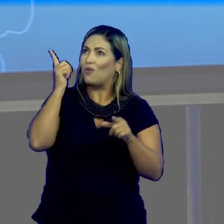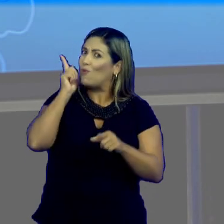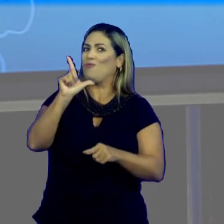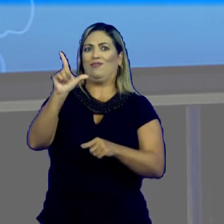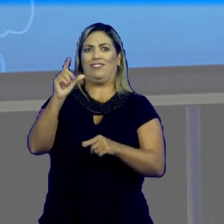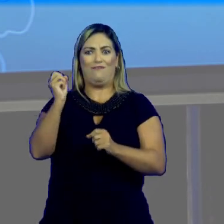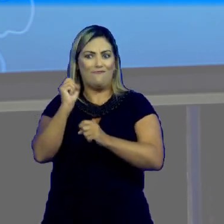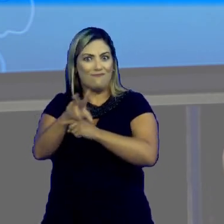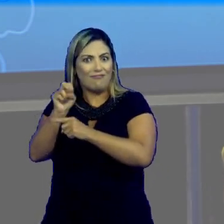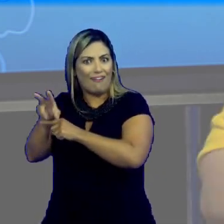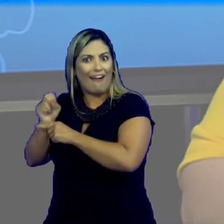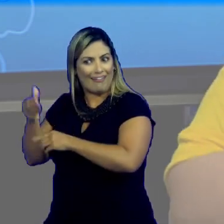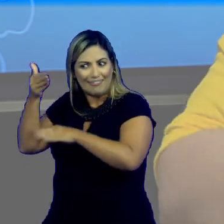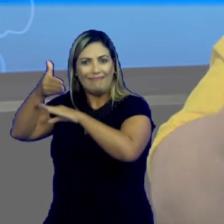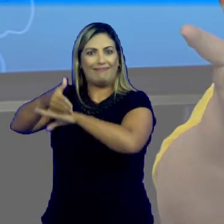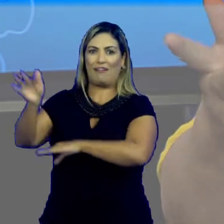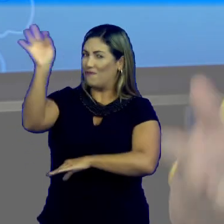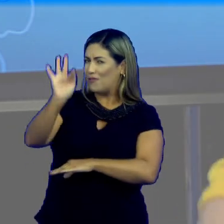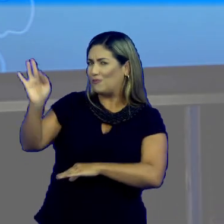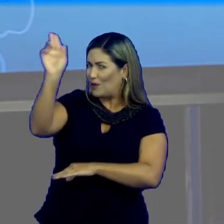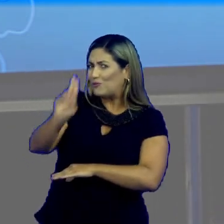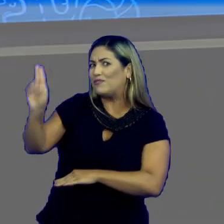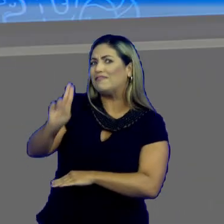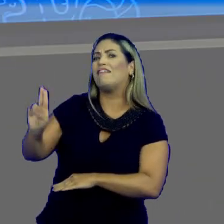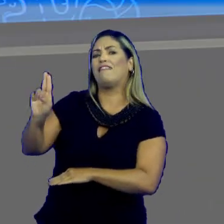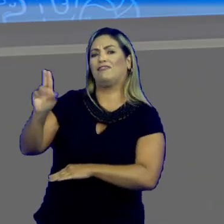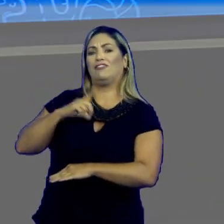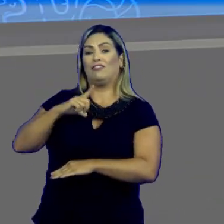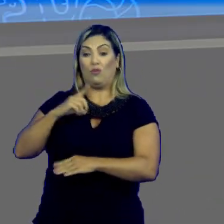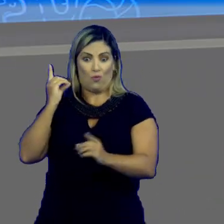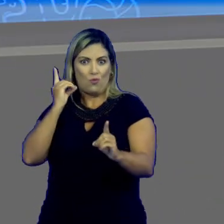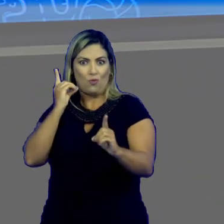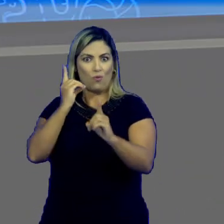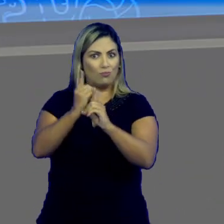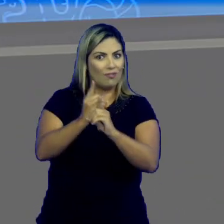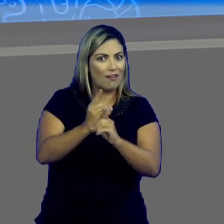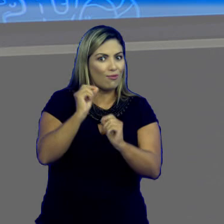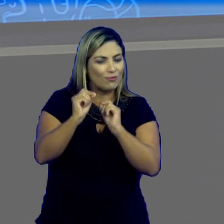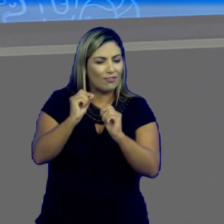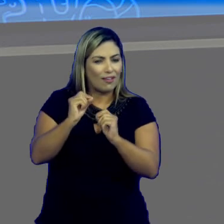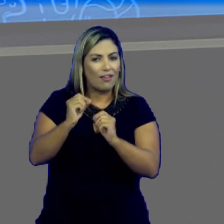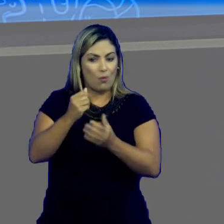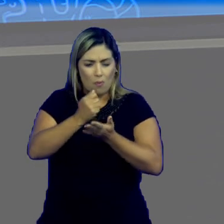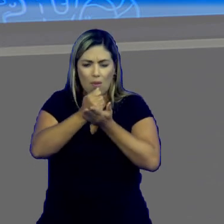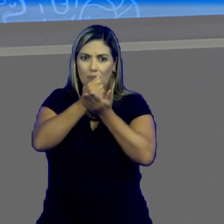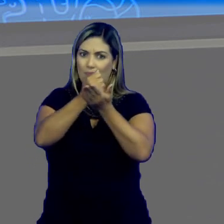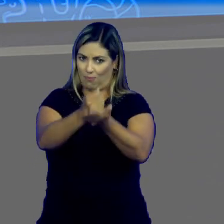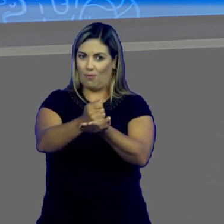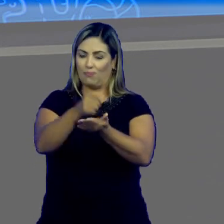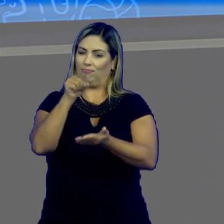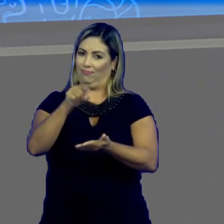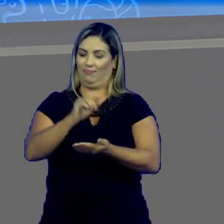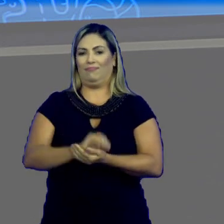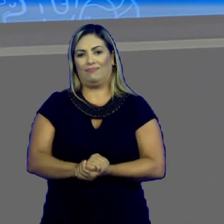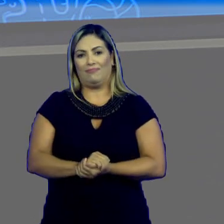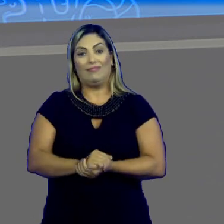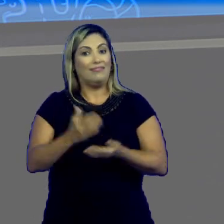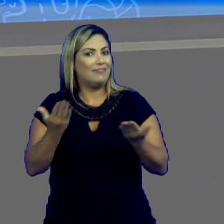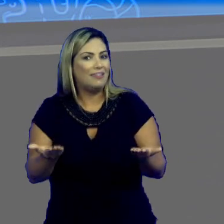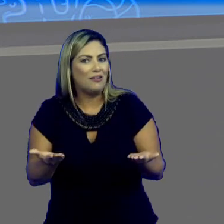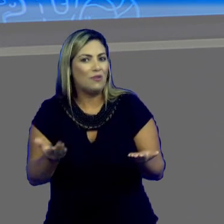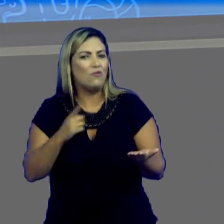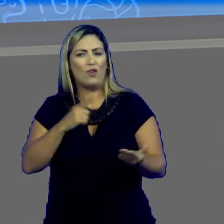você vai garantir a sua vaga aí na universidade. Aqui você encontrará um verdadeiro suporte para isso,